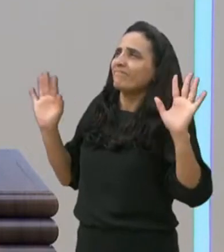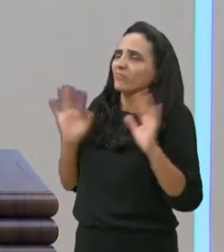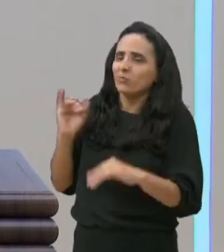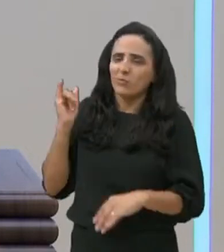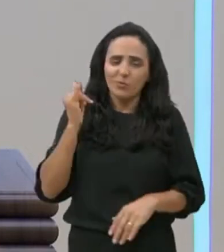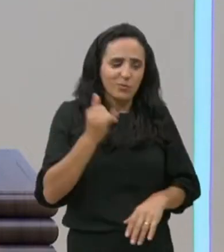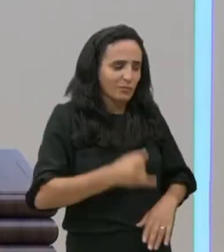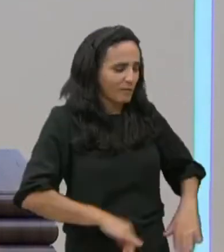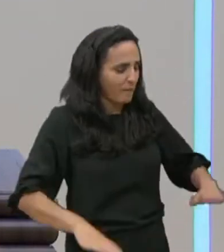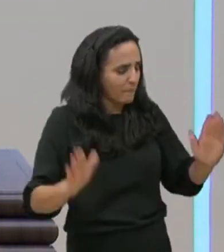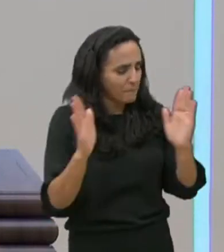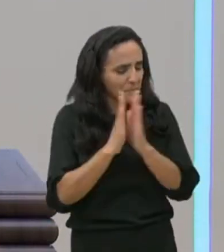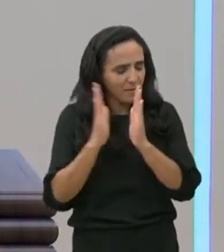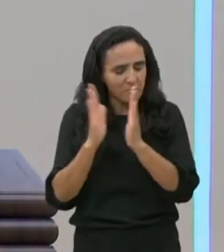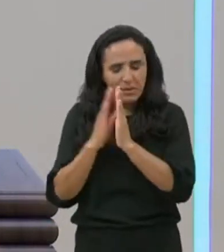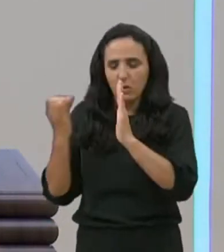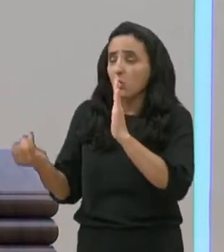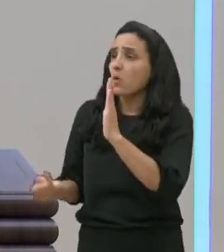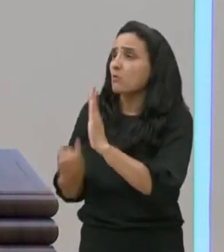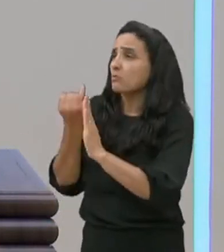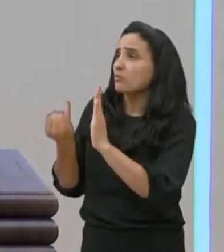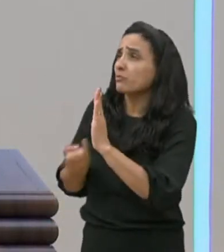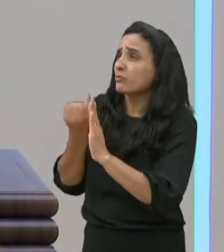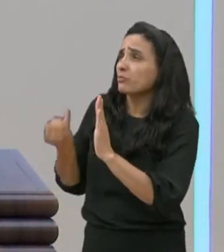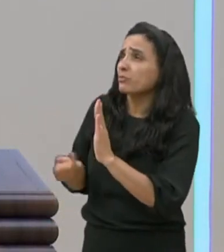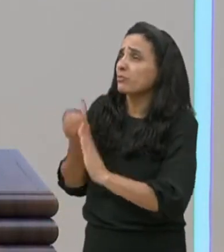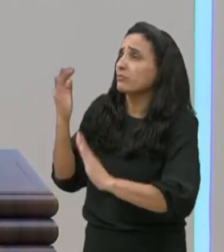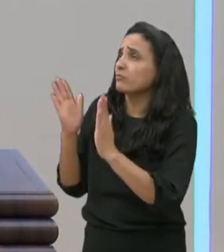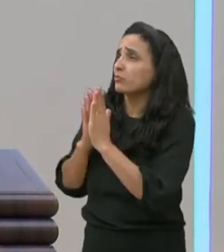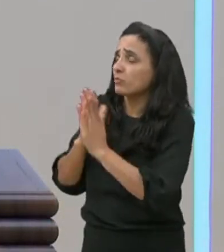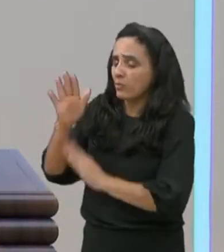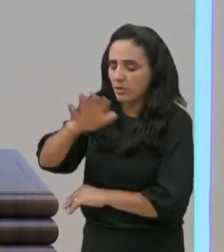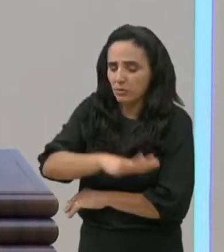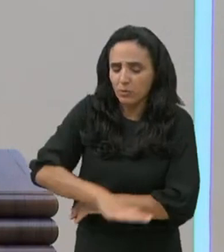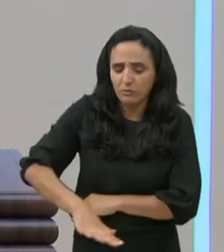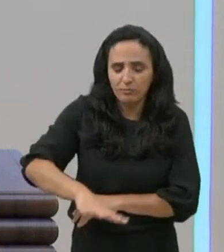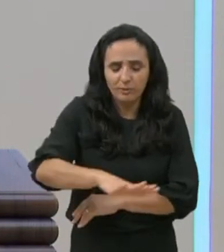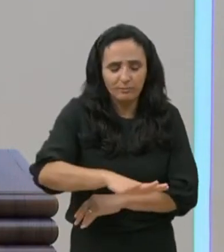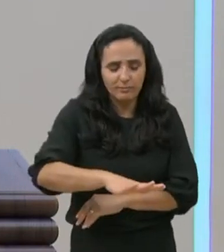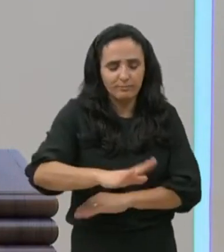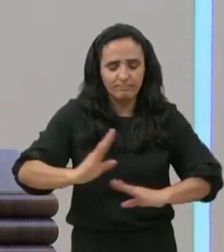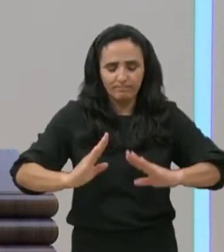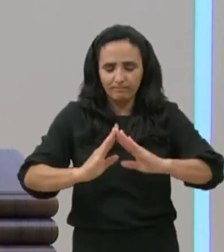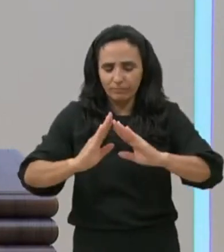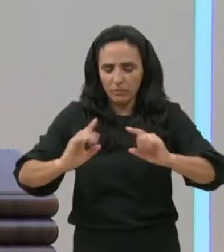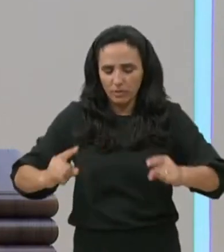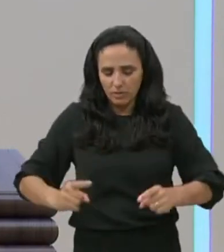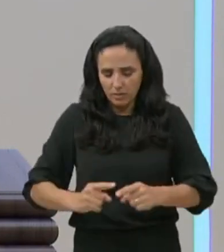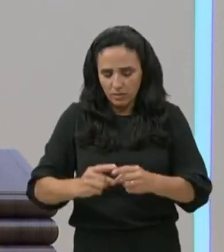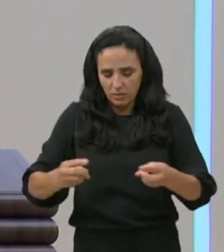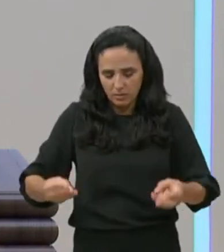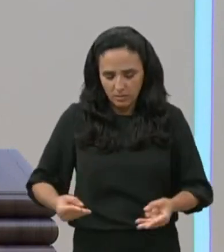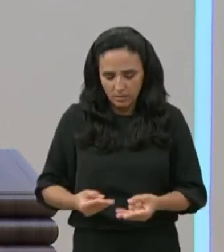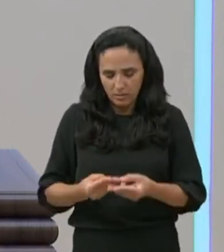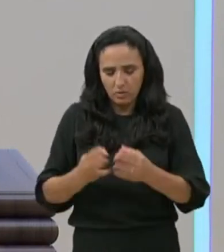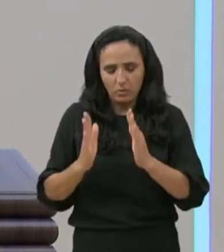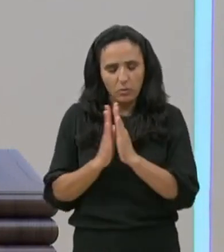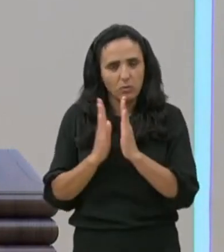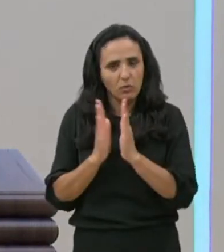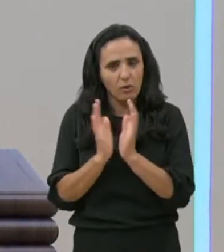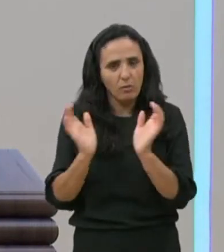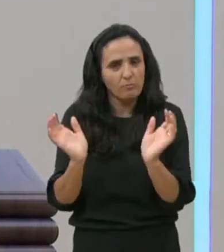intercessão, pelos judeus, que eram, os anciãos, da sinagoga, meus queridos irmãos,